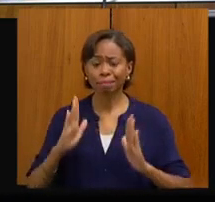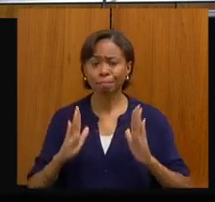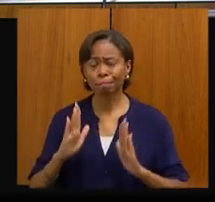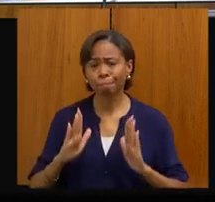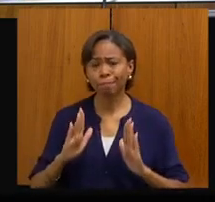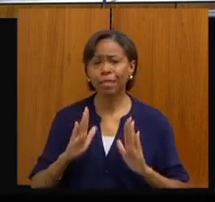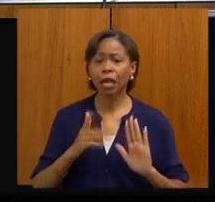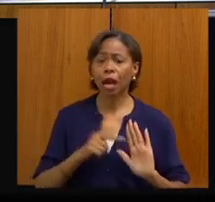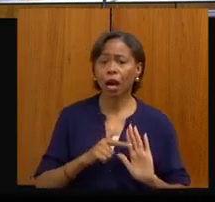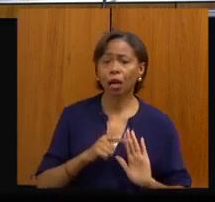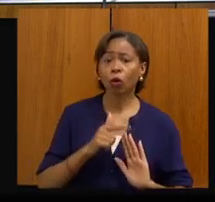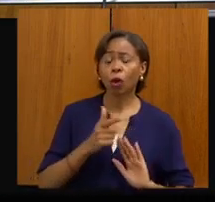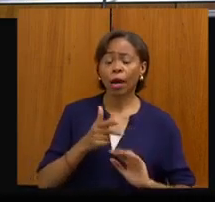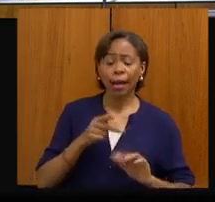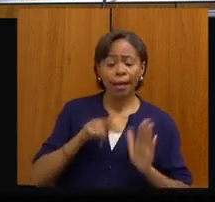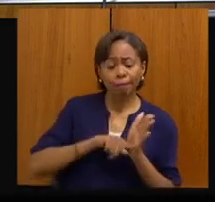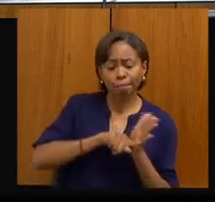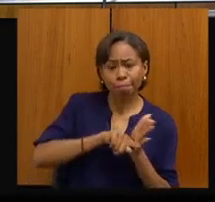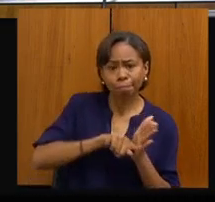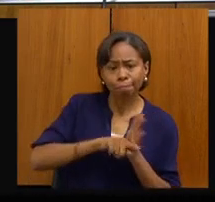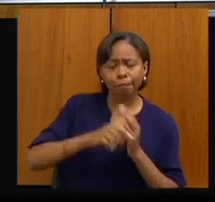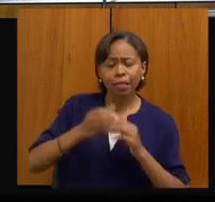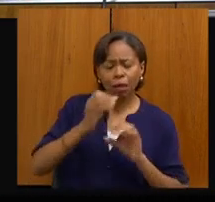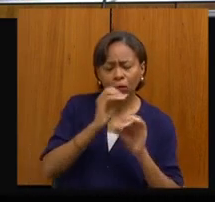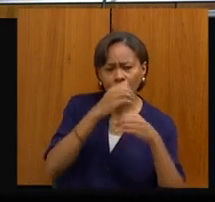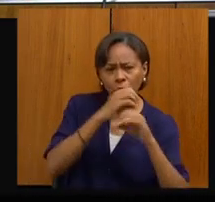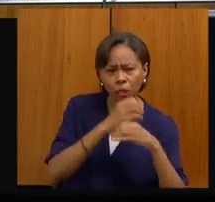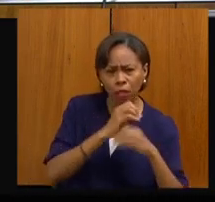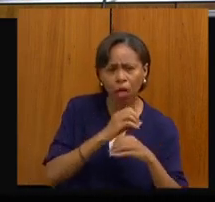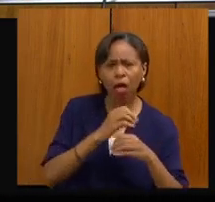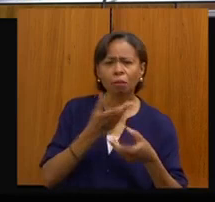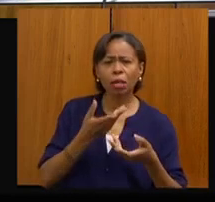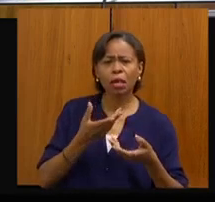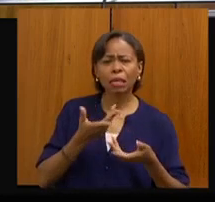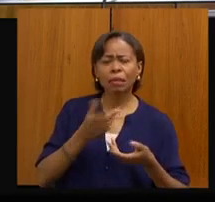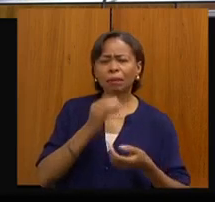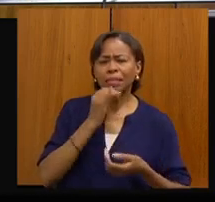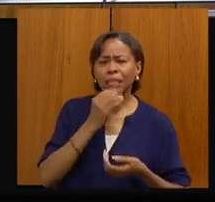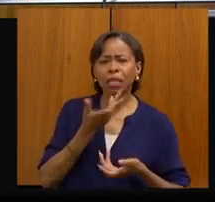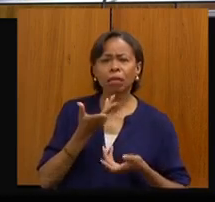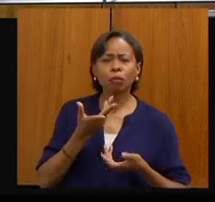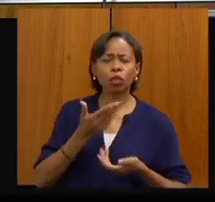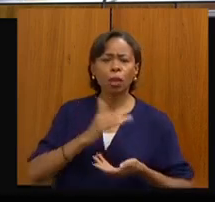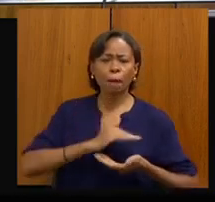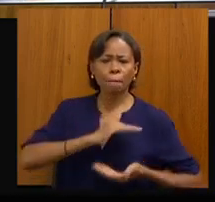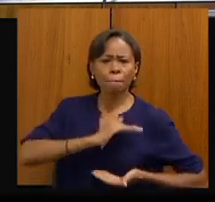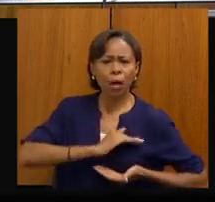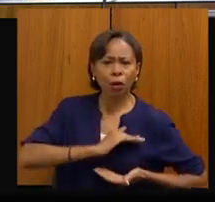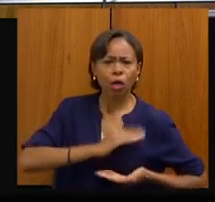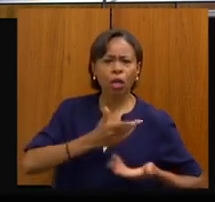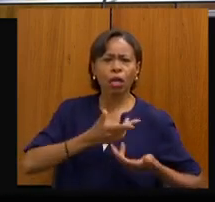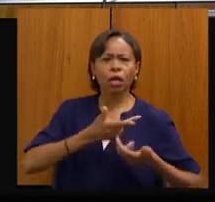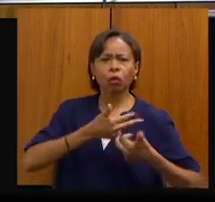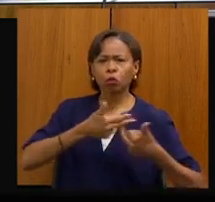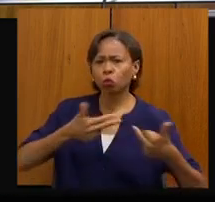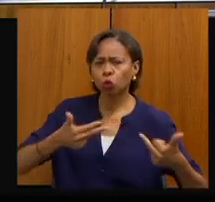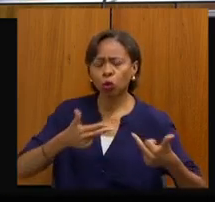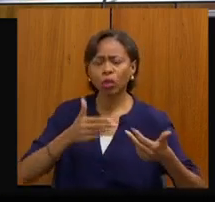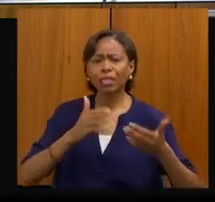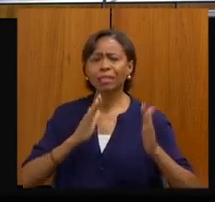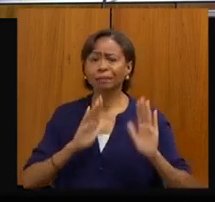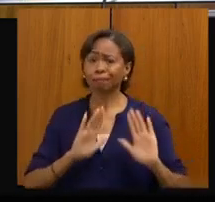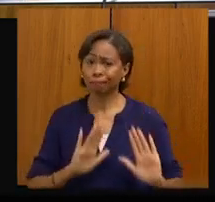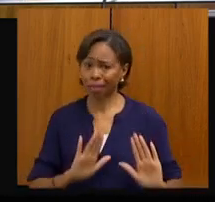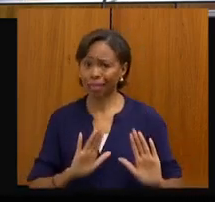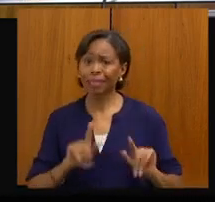mamografia, ou um PSA, falando dos mais prevalentes entre as mulheres e os homens, e